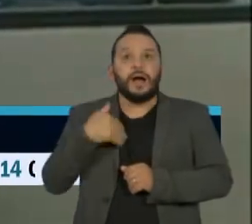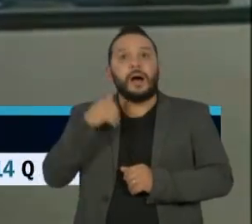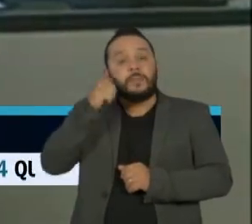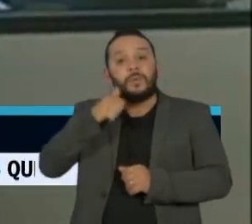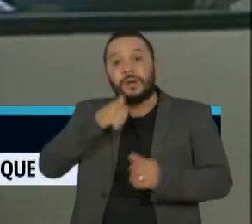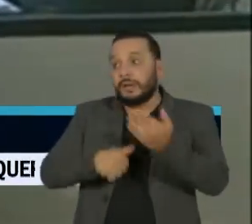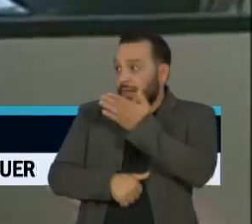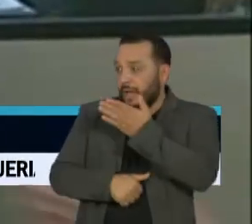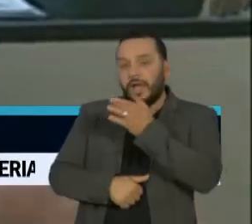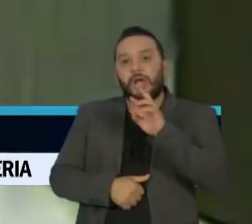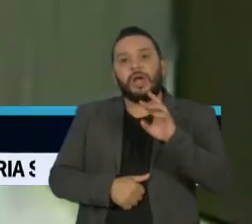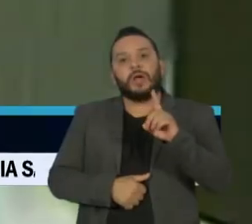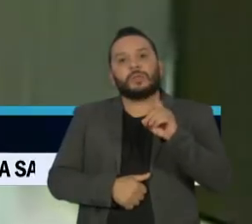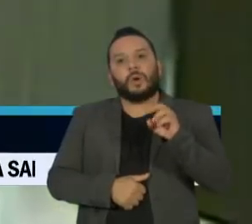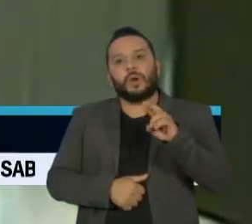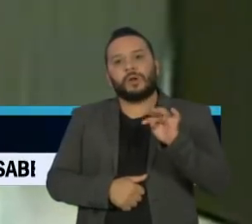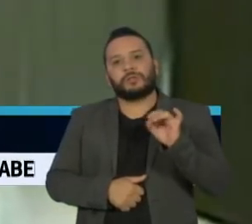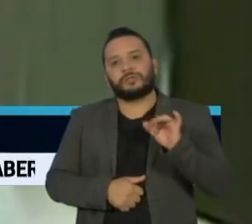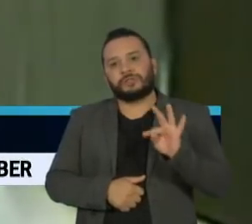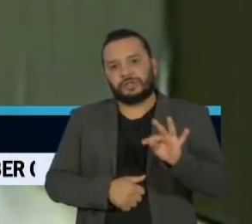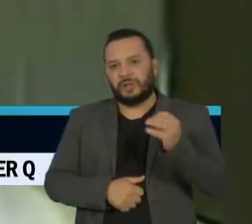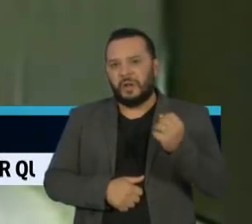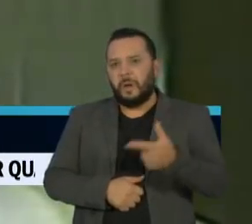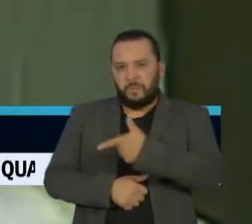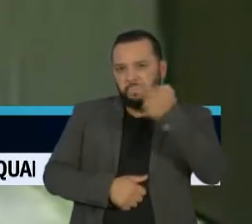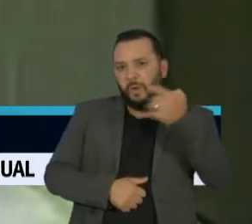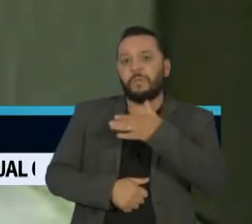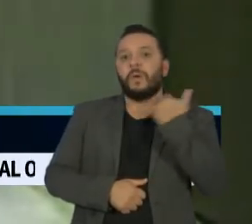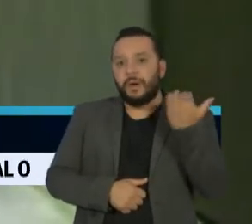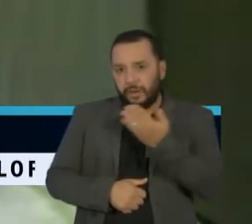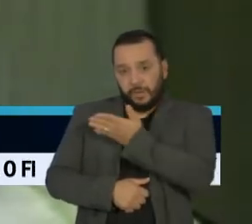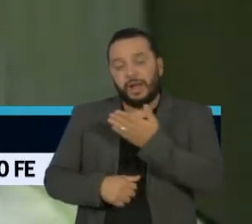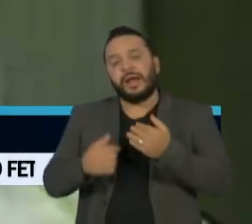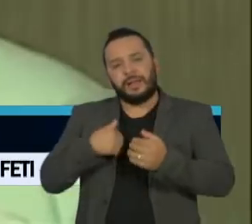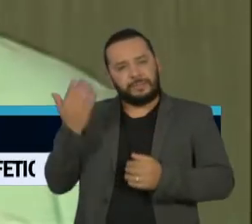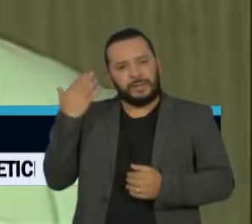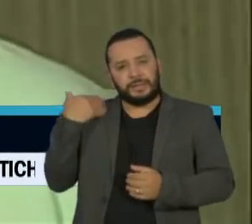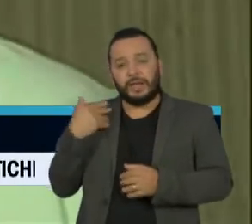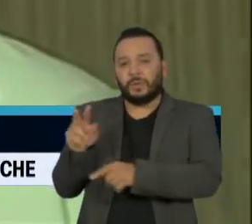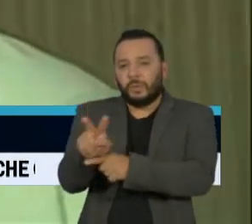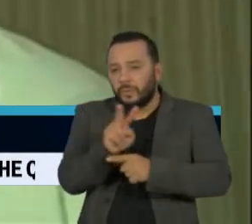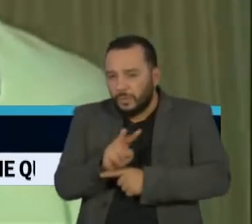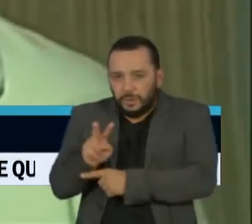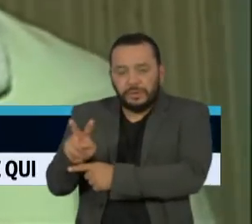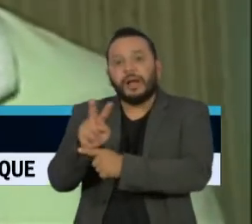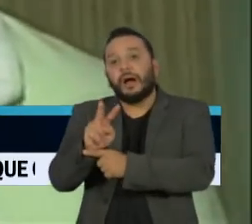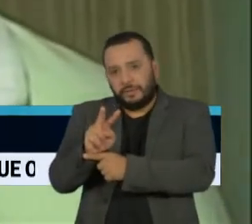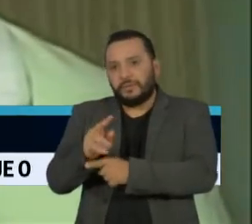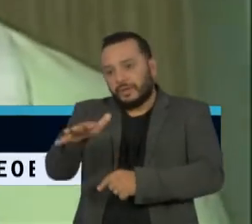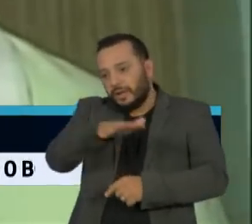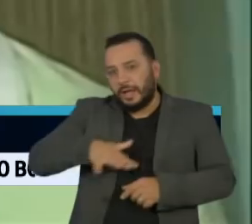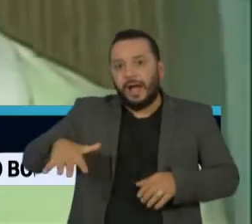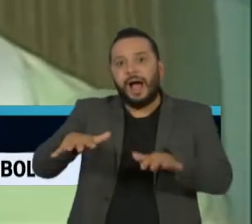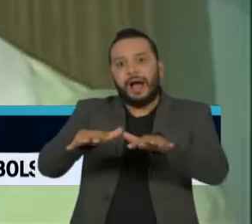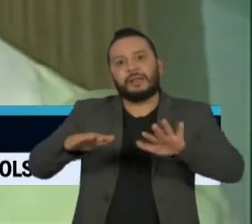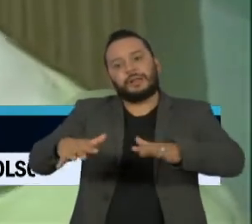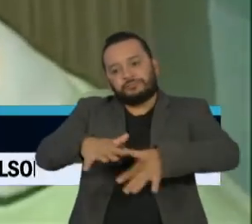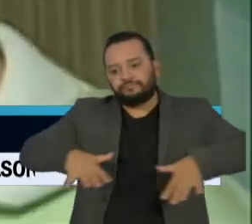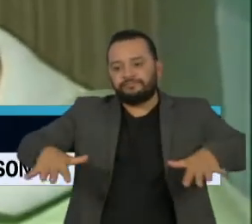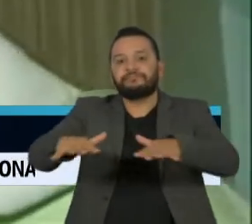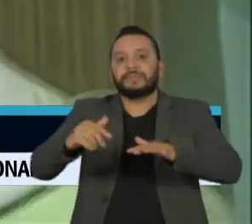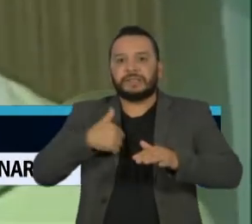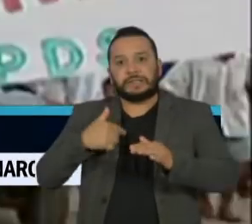Steng foi assassinada. Dorothy era agente da Comissão Pastoral da Terra, braço da Igreja Católica que atua com